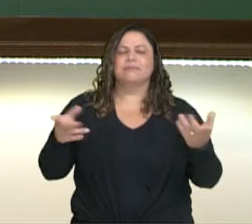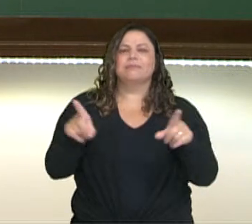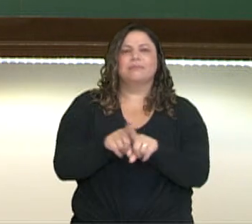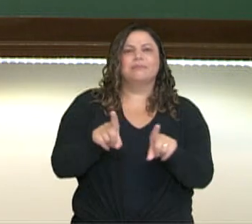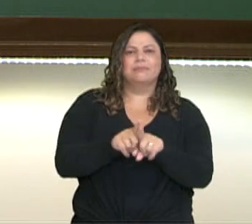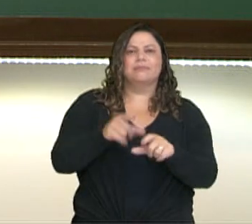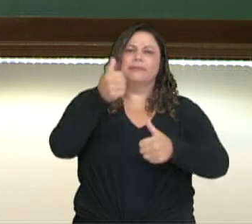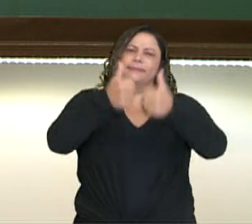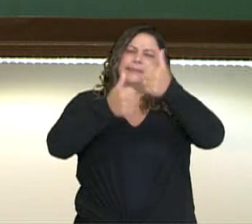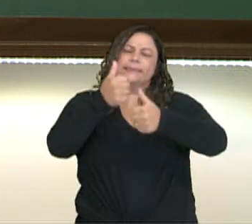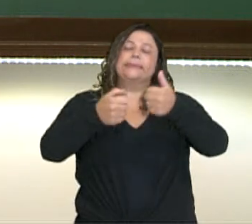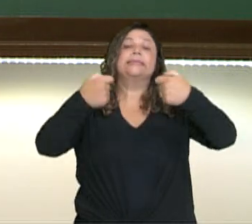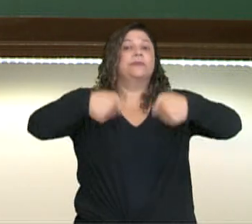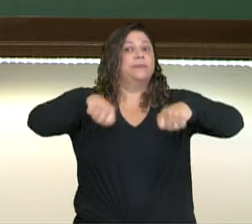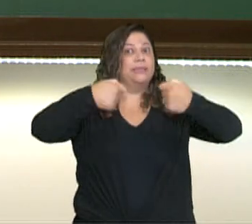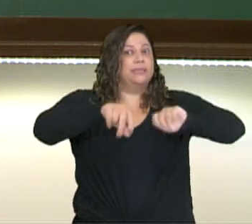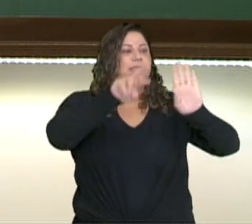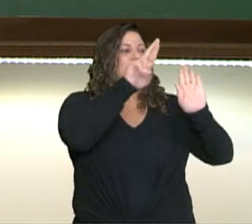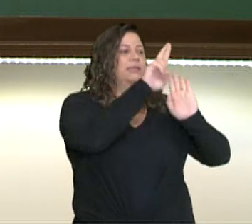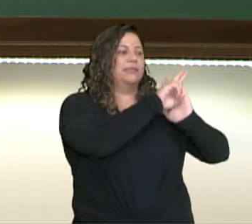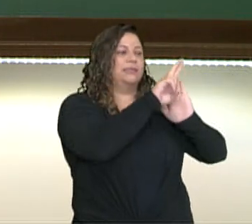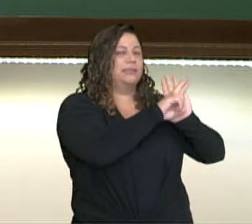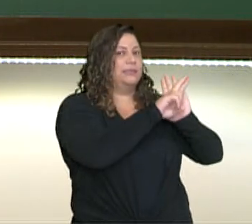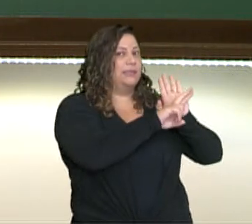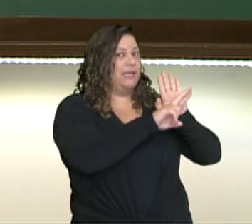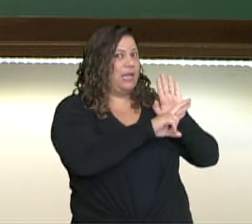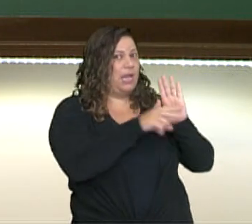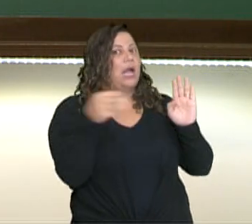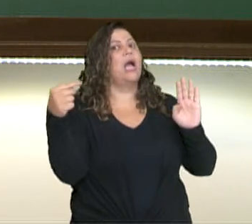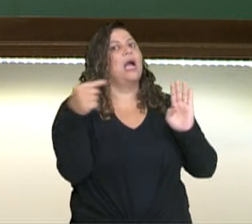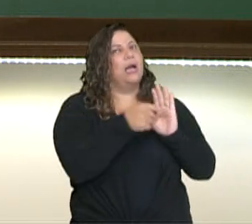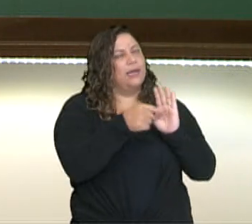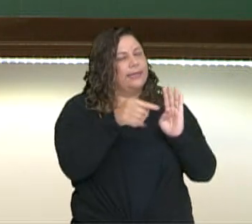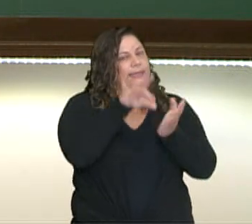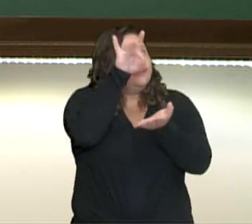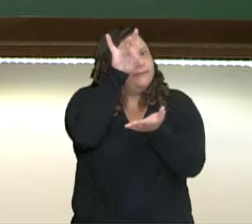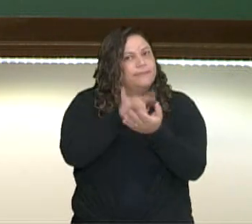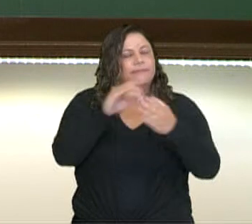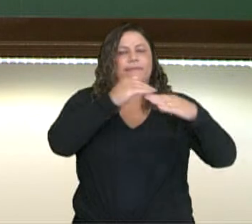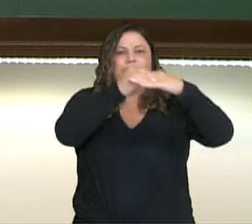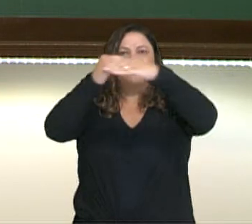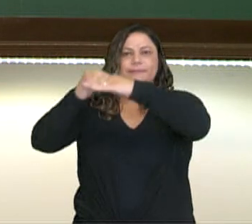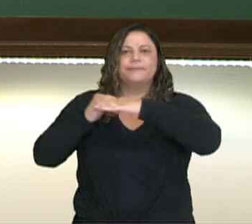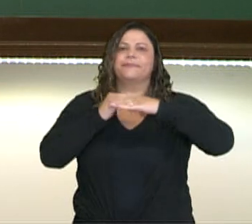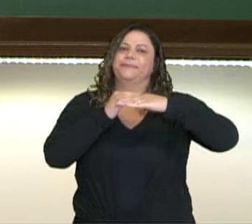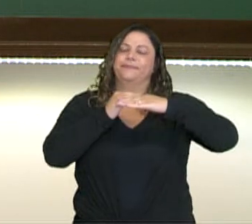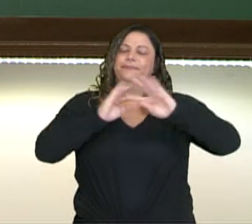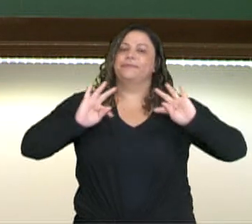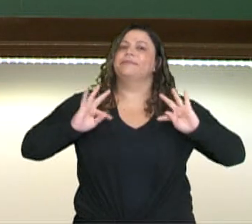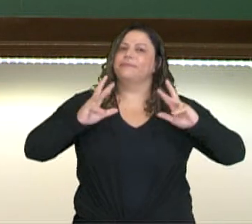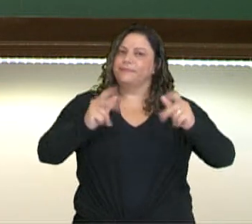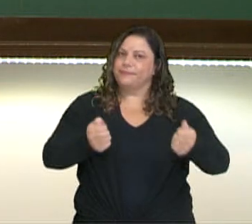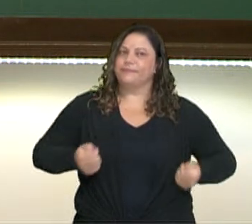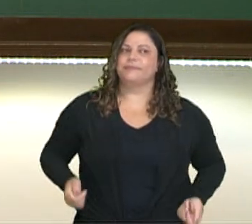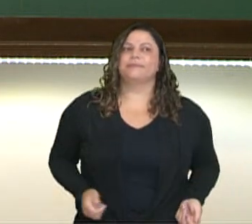normas, precisa ter regras para que ela fique balizada, para que fique justo para todos os praticantes.